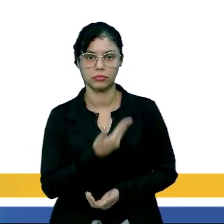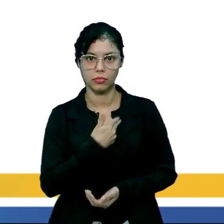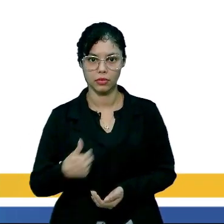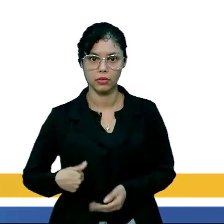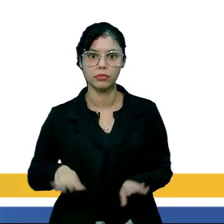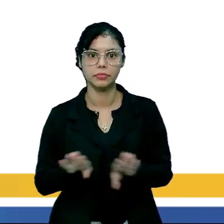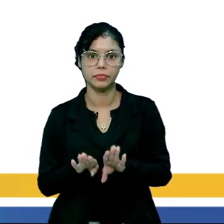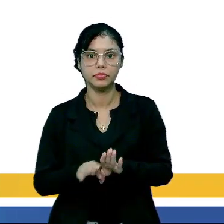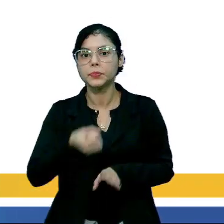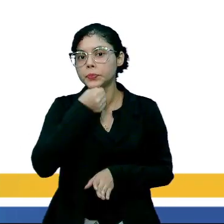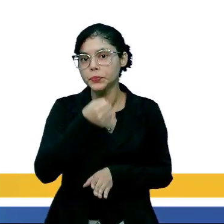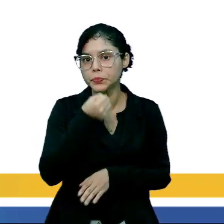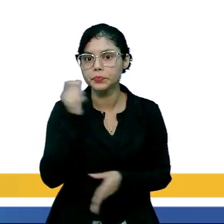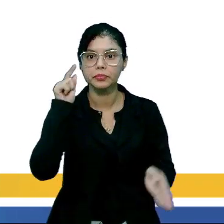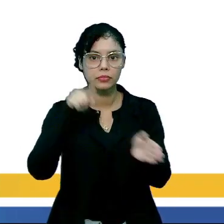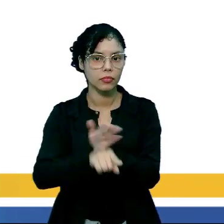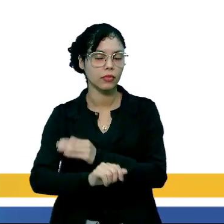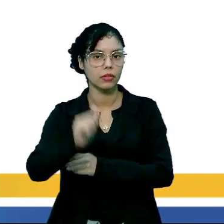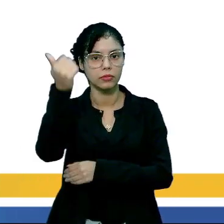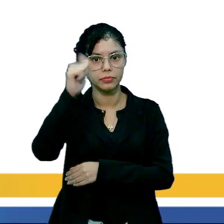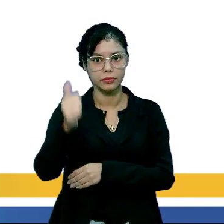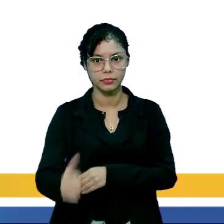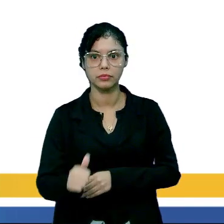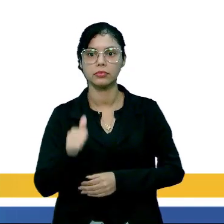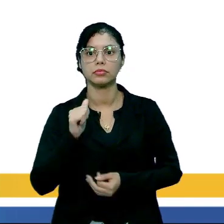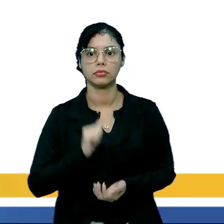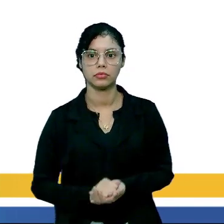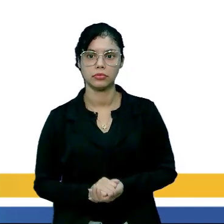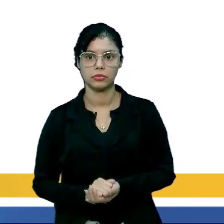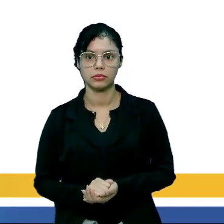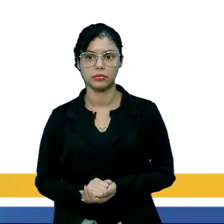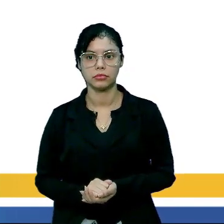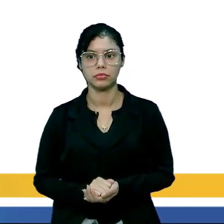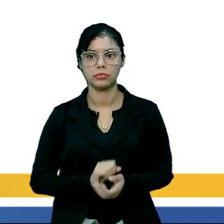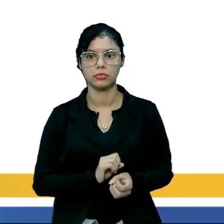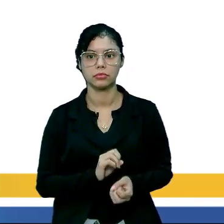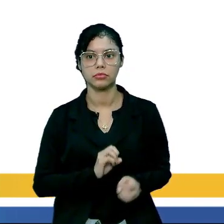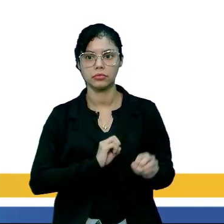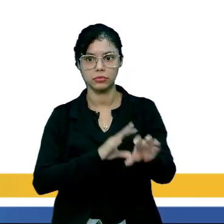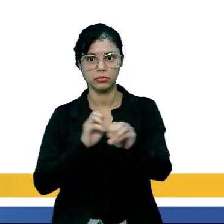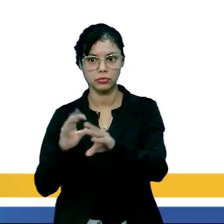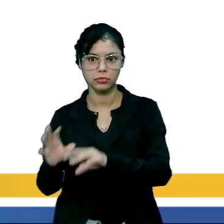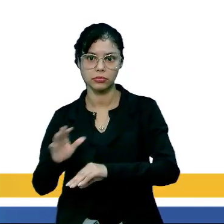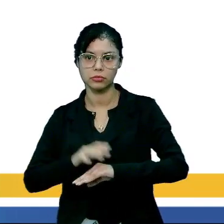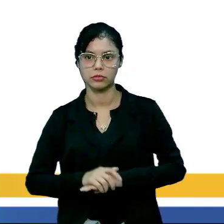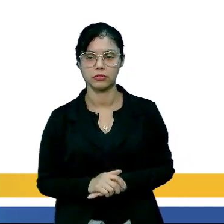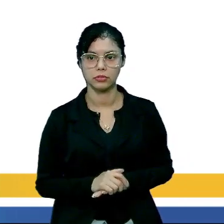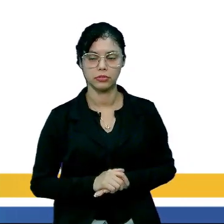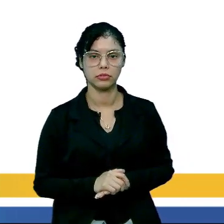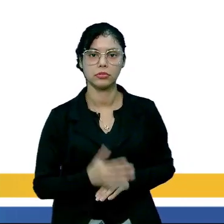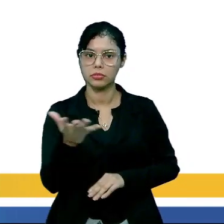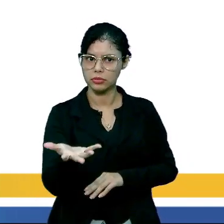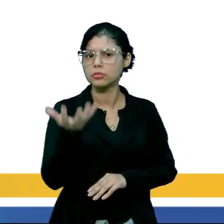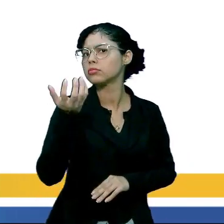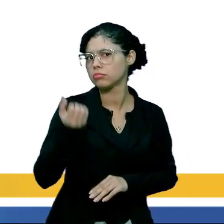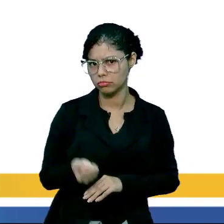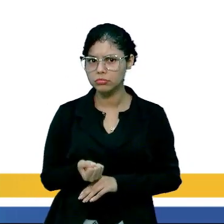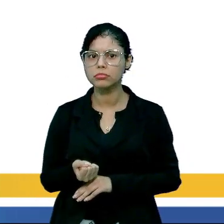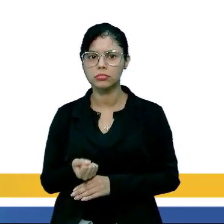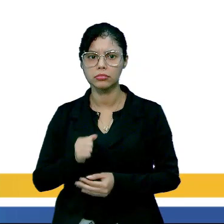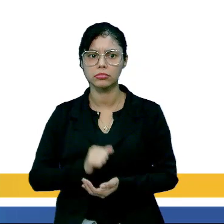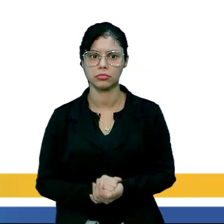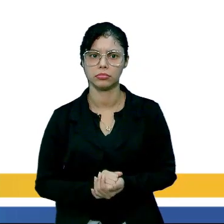Aos entrevistados, foi perguntado como avaliavam o ensino que